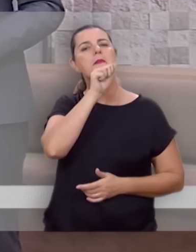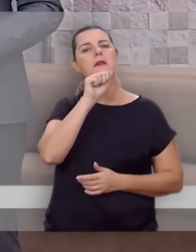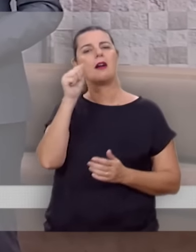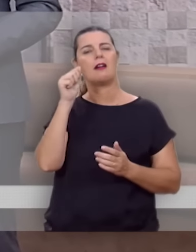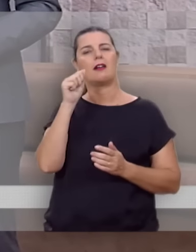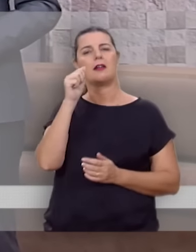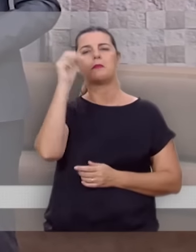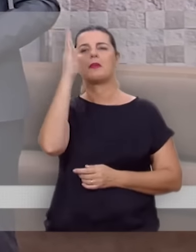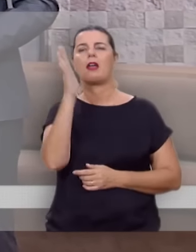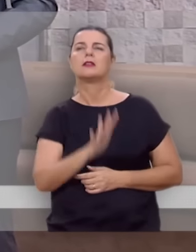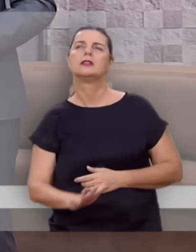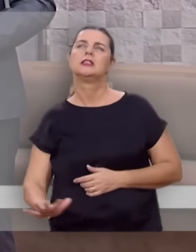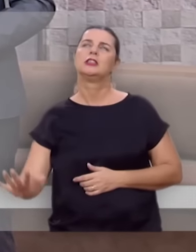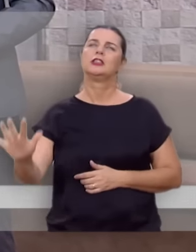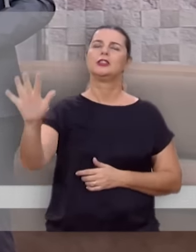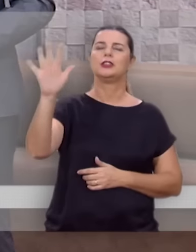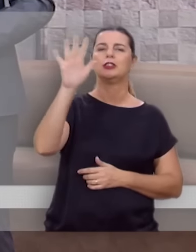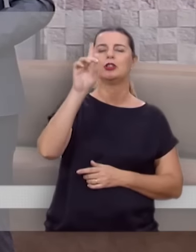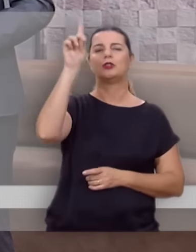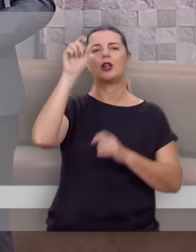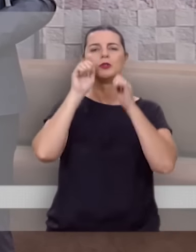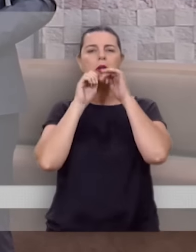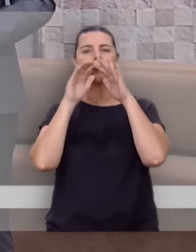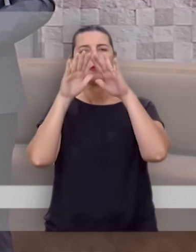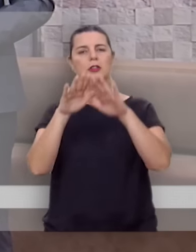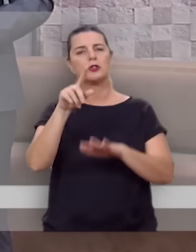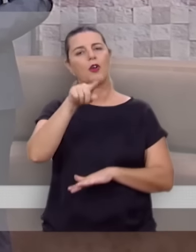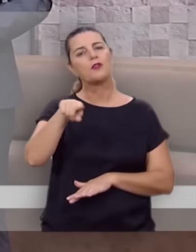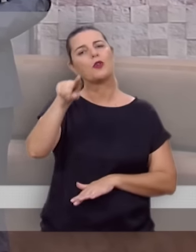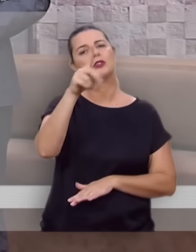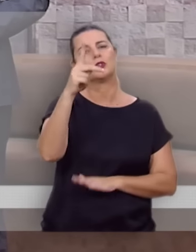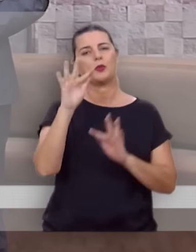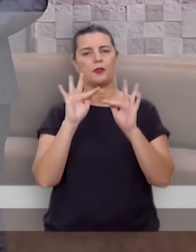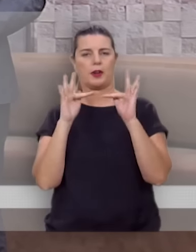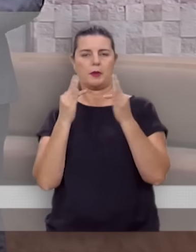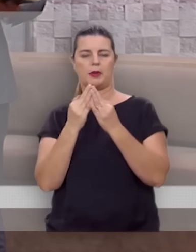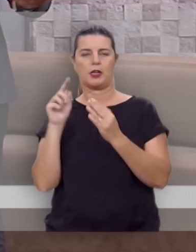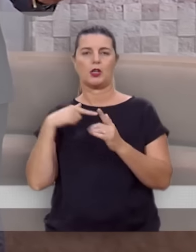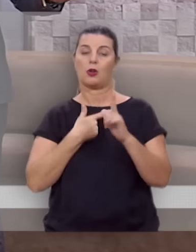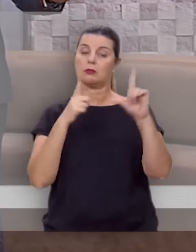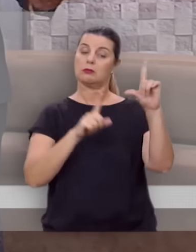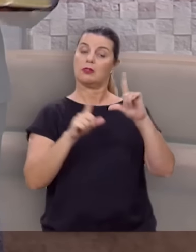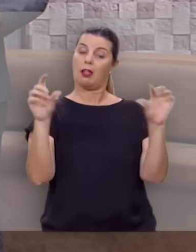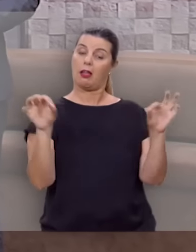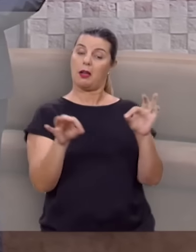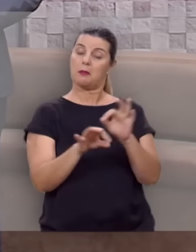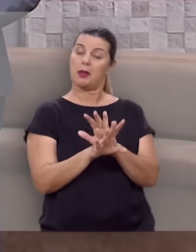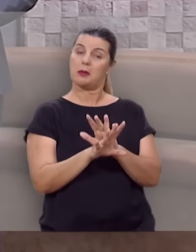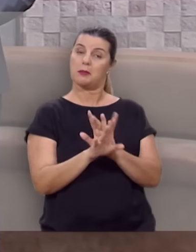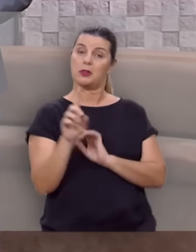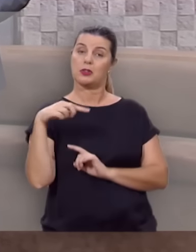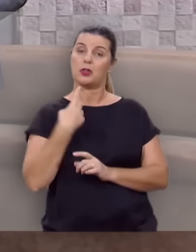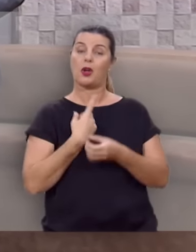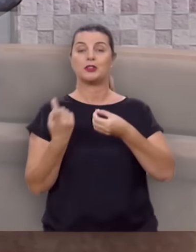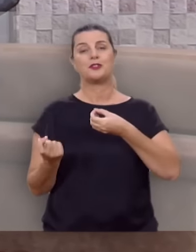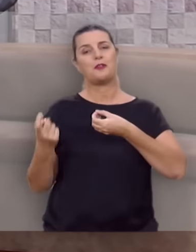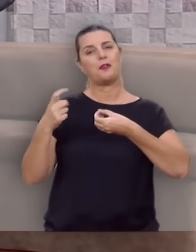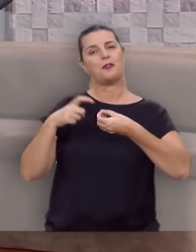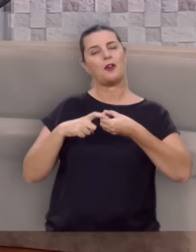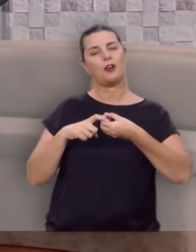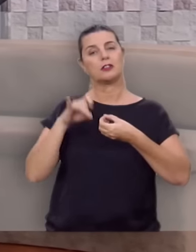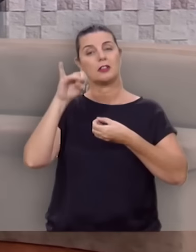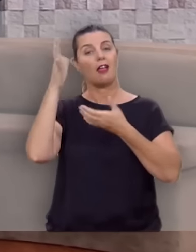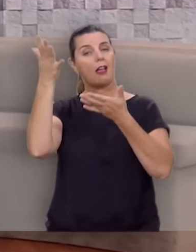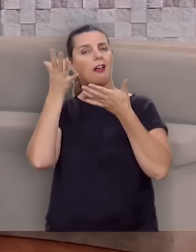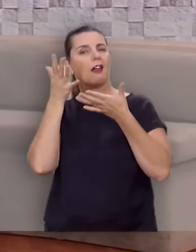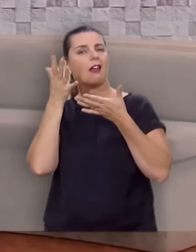grande Brasil. Deus abençoe você, sua família. Nosso programa está encerrando, mas nós voltaremos,